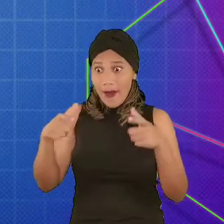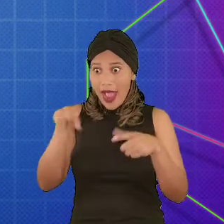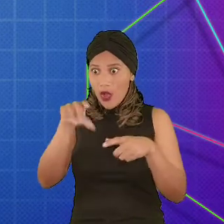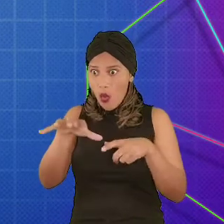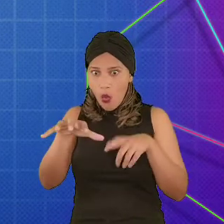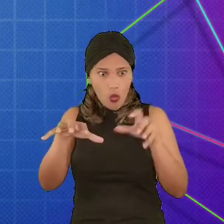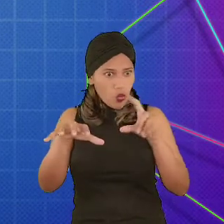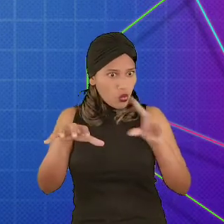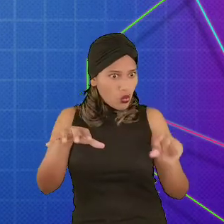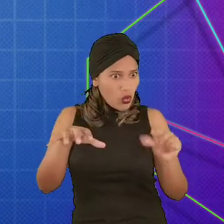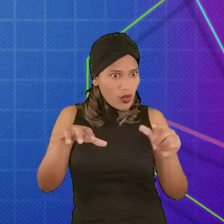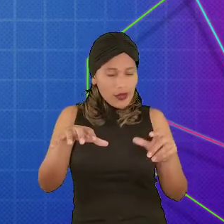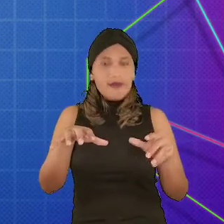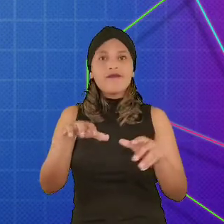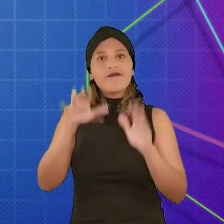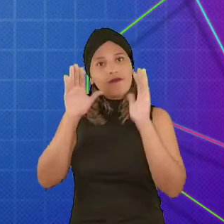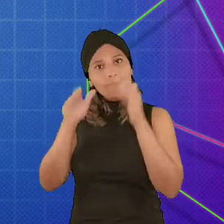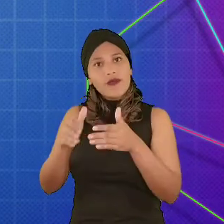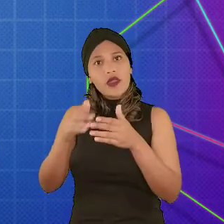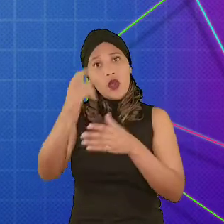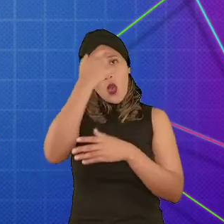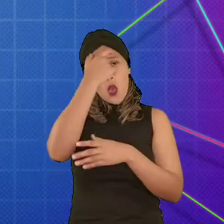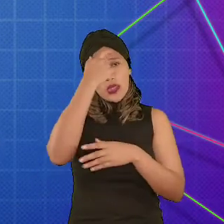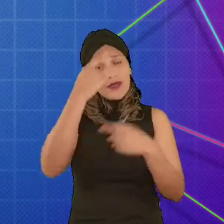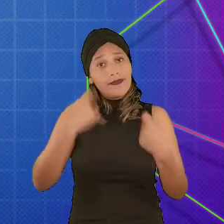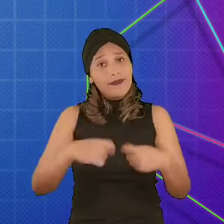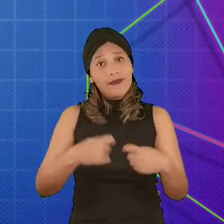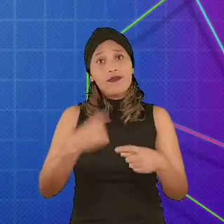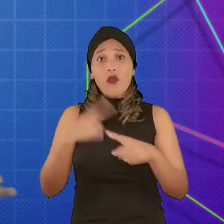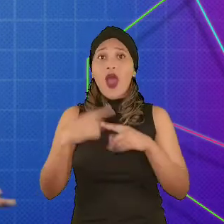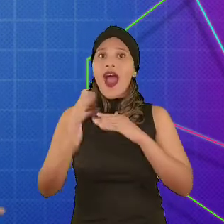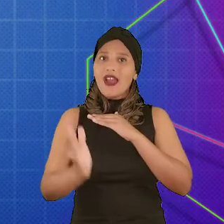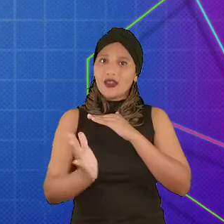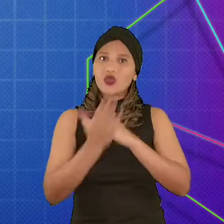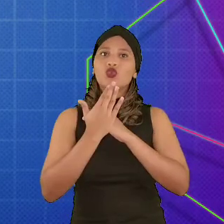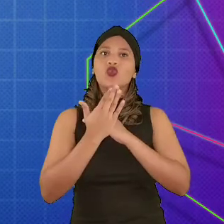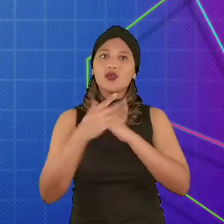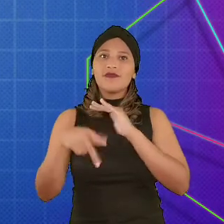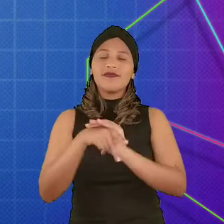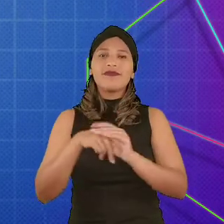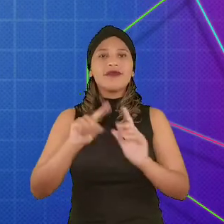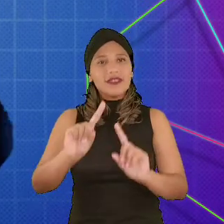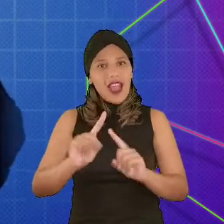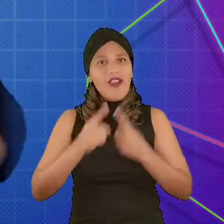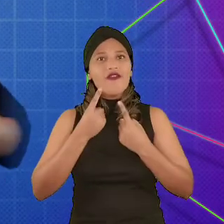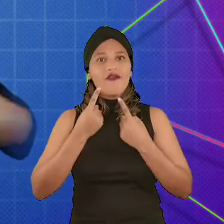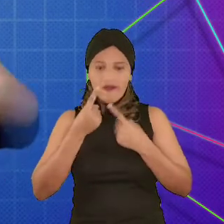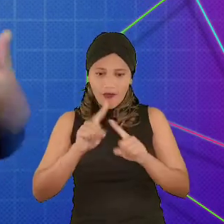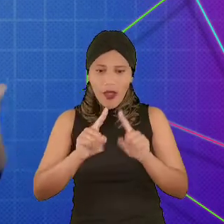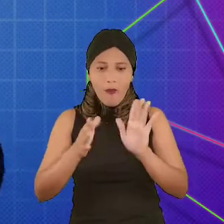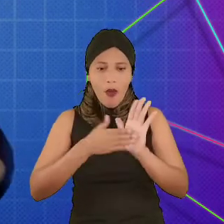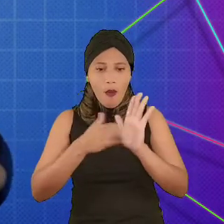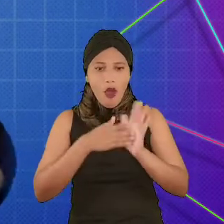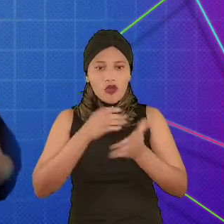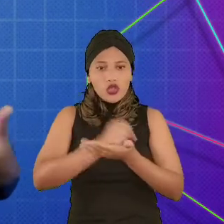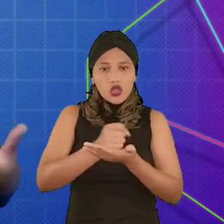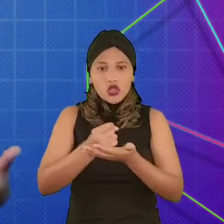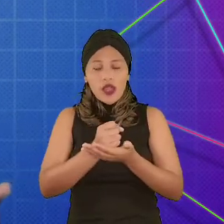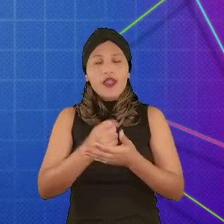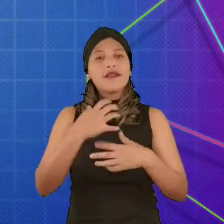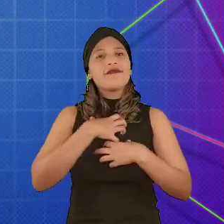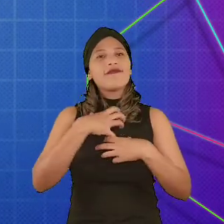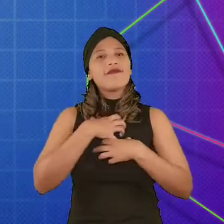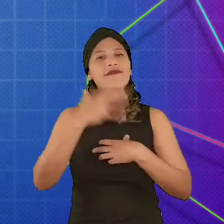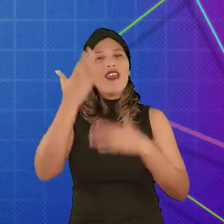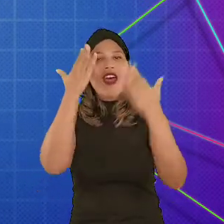-alvo. E é preciso que você tenha consciência disso, porque ajuda bastante você a fazer os desafios para que seus jogadores se sintam